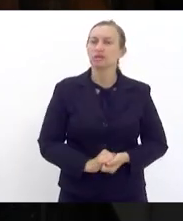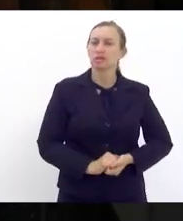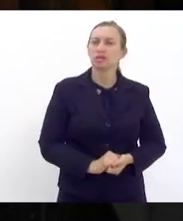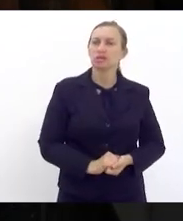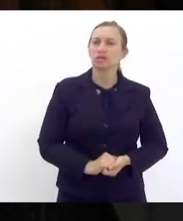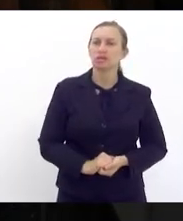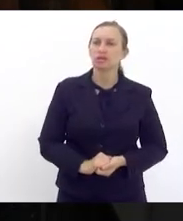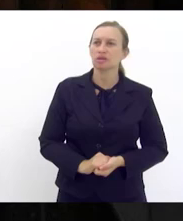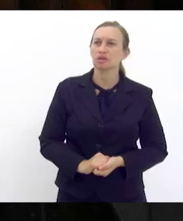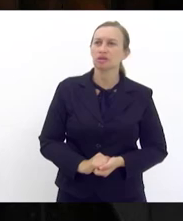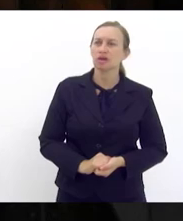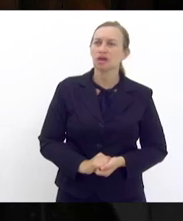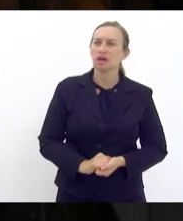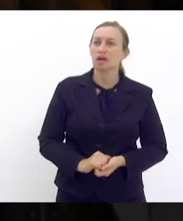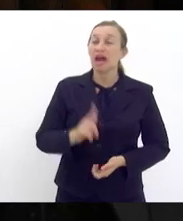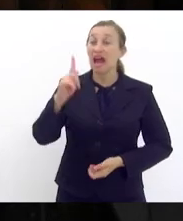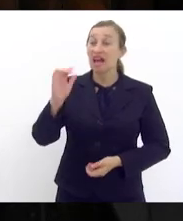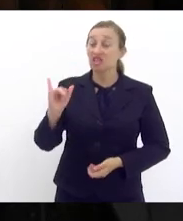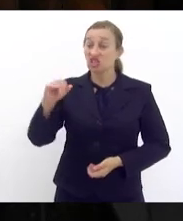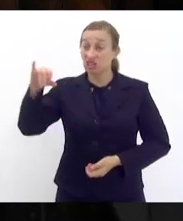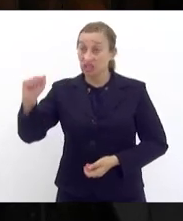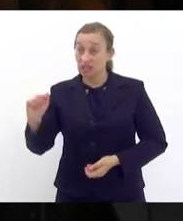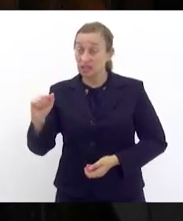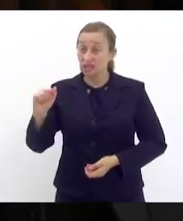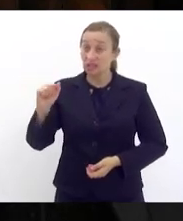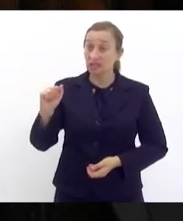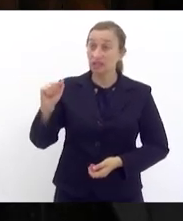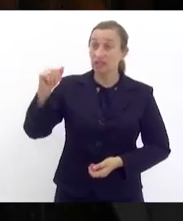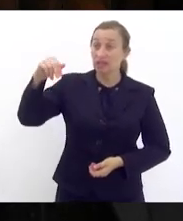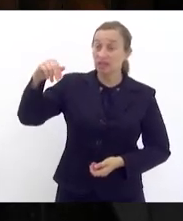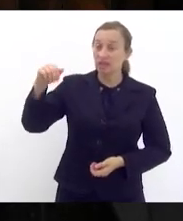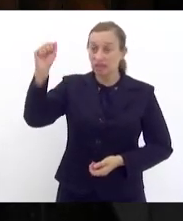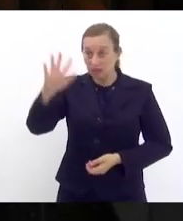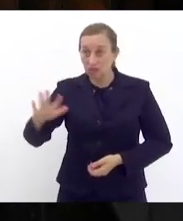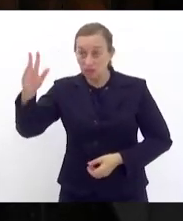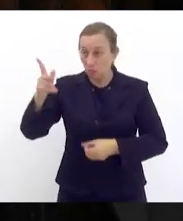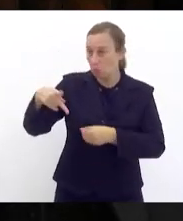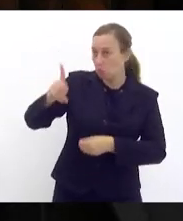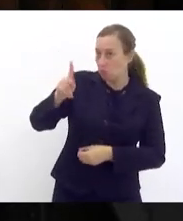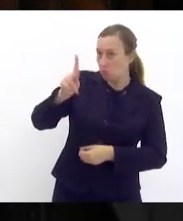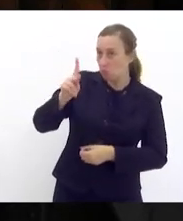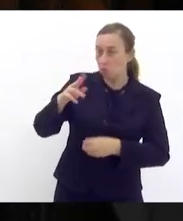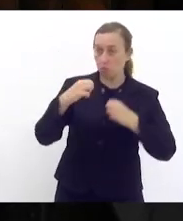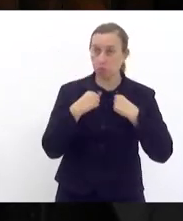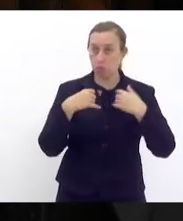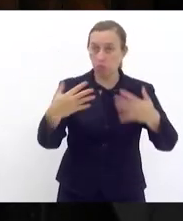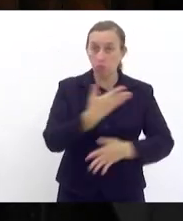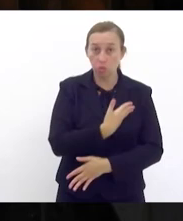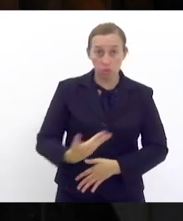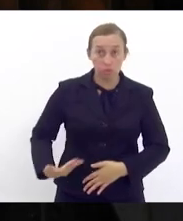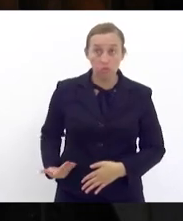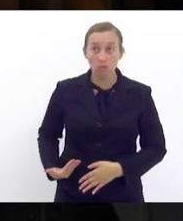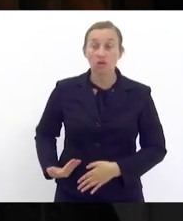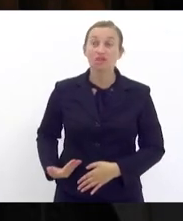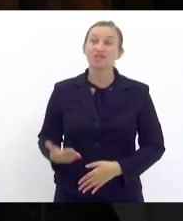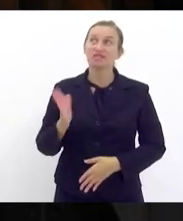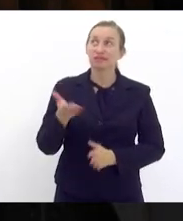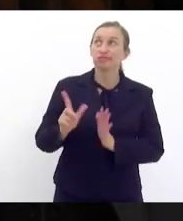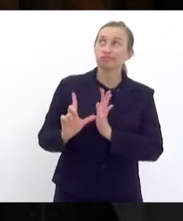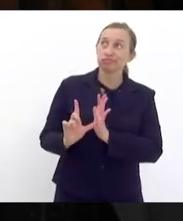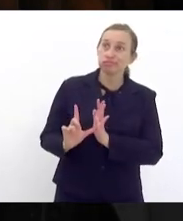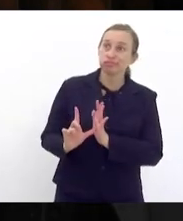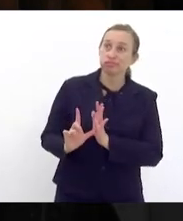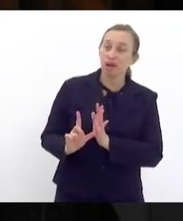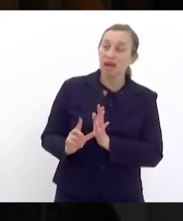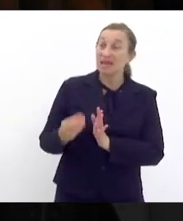a Agência Nacional de Petróleo realizar a audiência pública que ela já adiou três